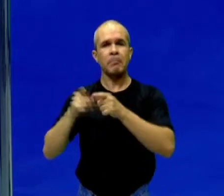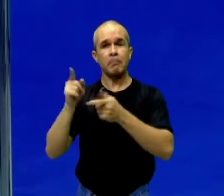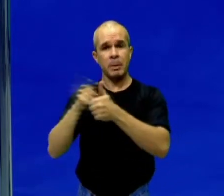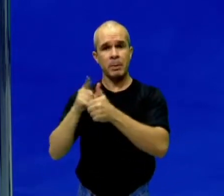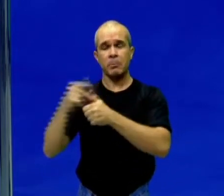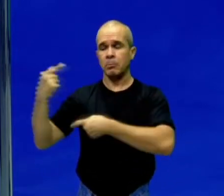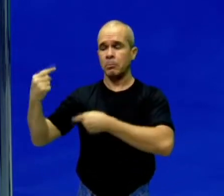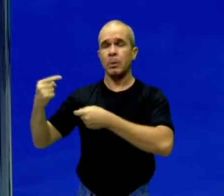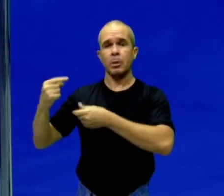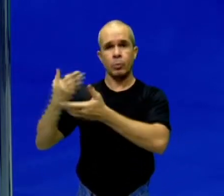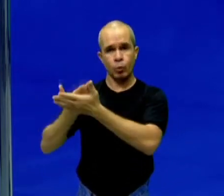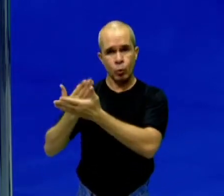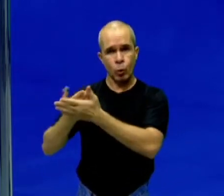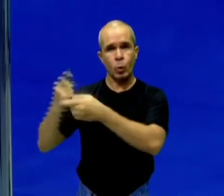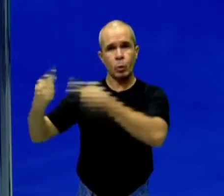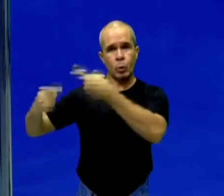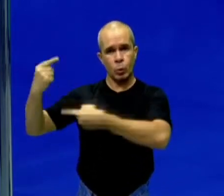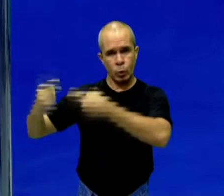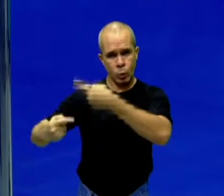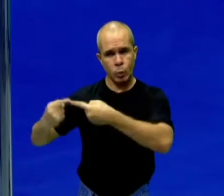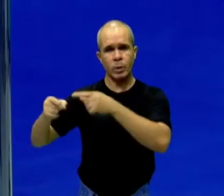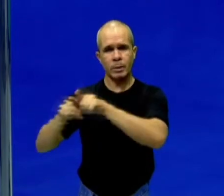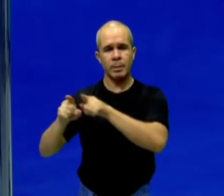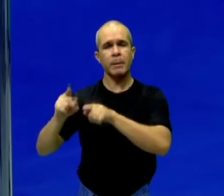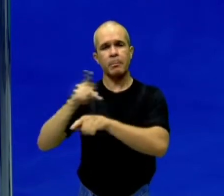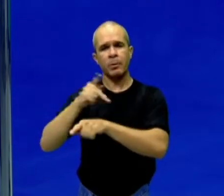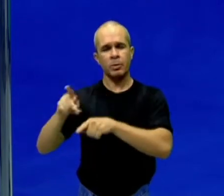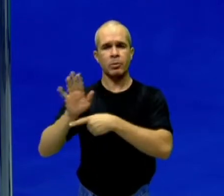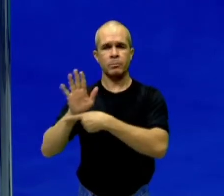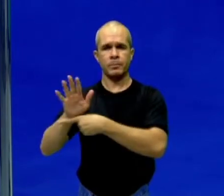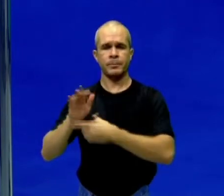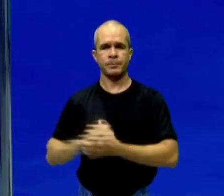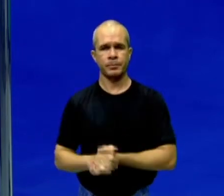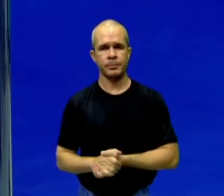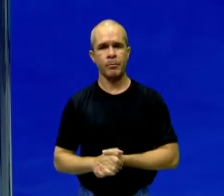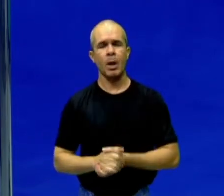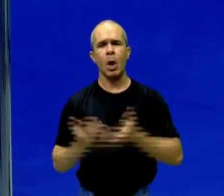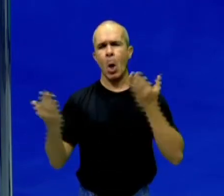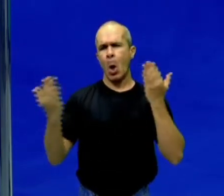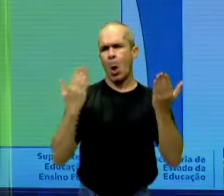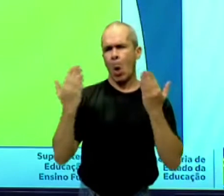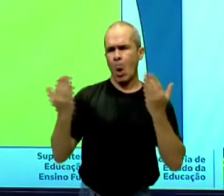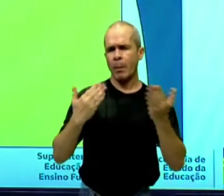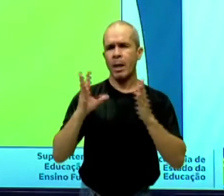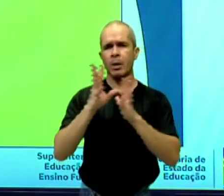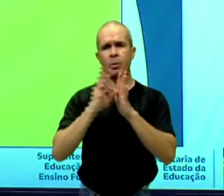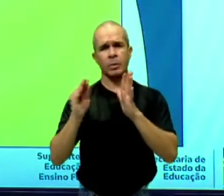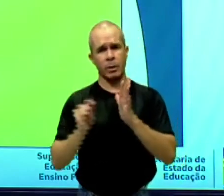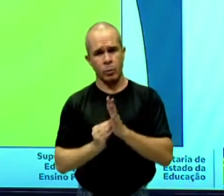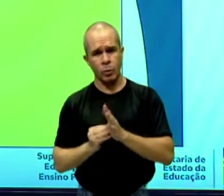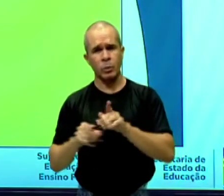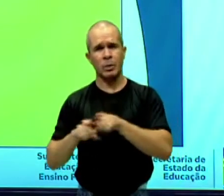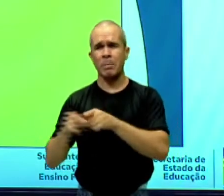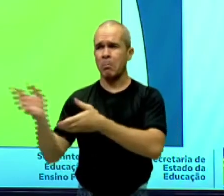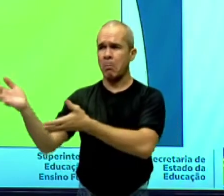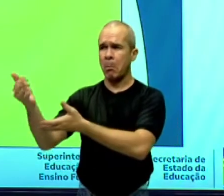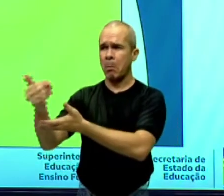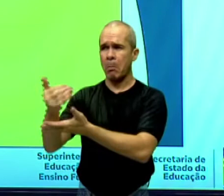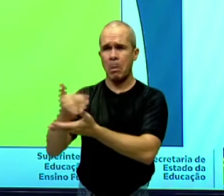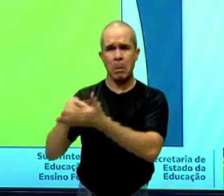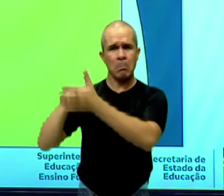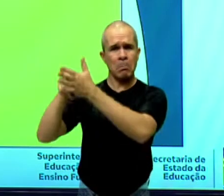debatido pelo professor. Então, olha só. Comparação de conteúdos, dados, informações de